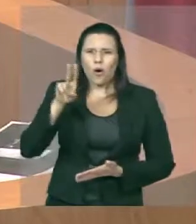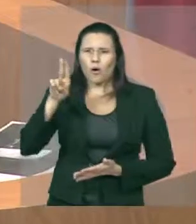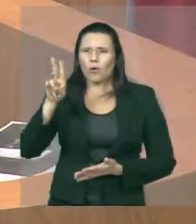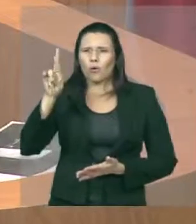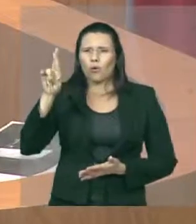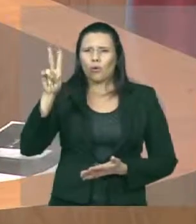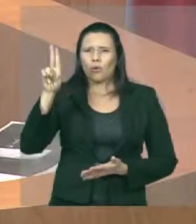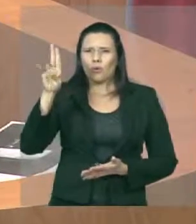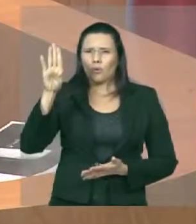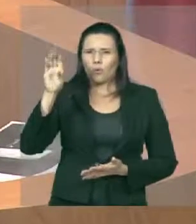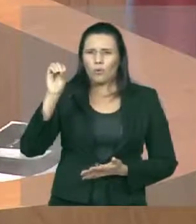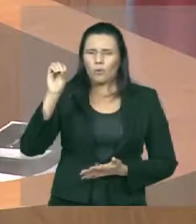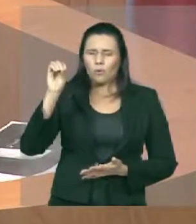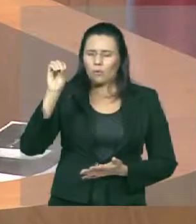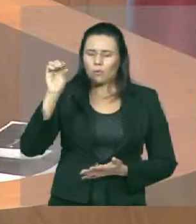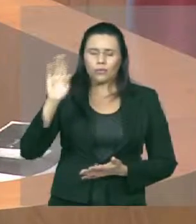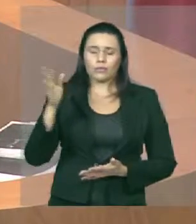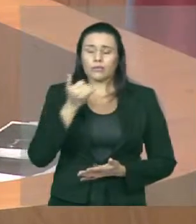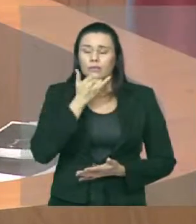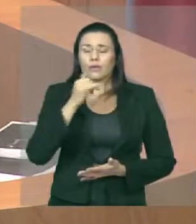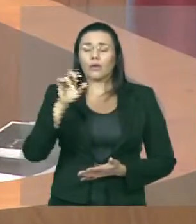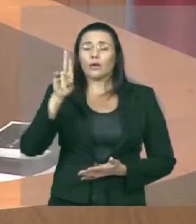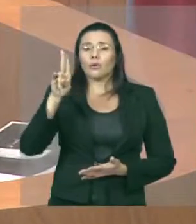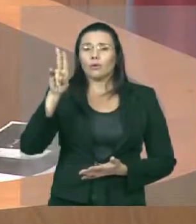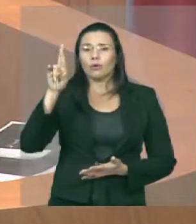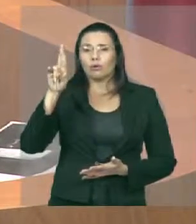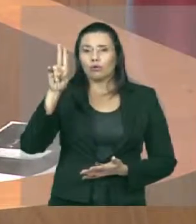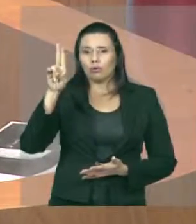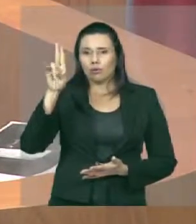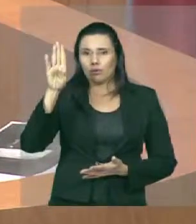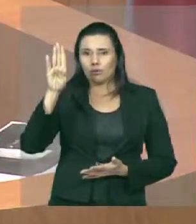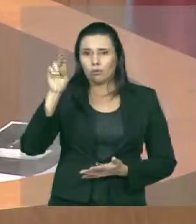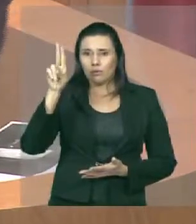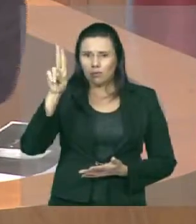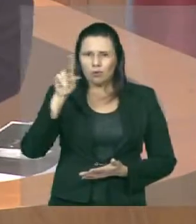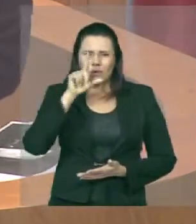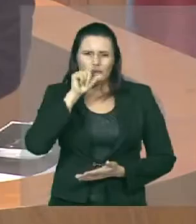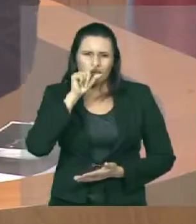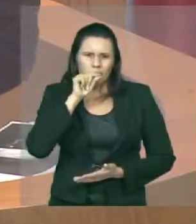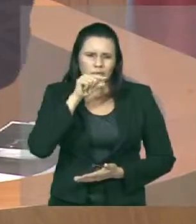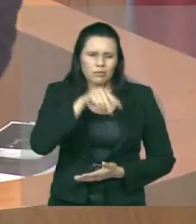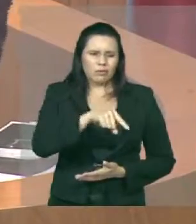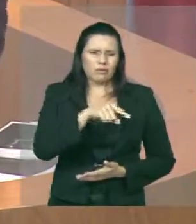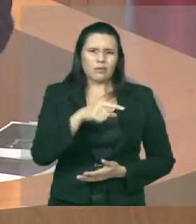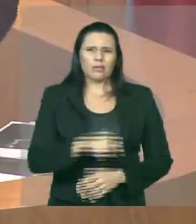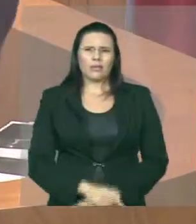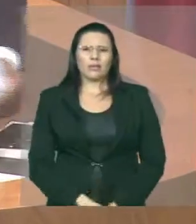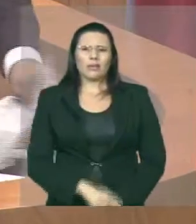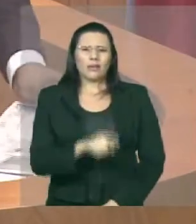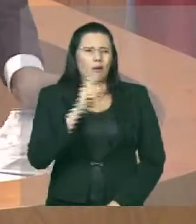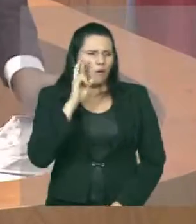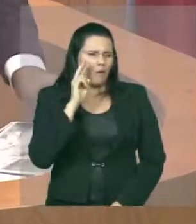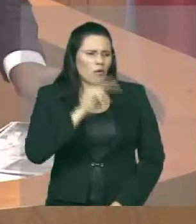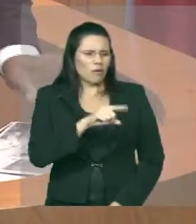urubus, quatro urubus. ao fundo está passando esgotação aberto.